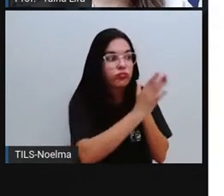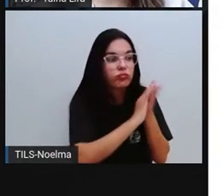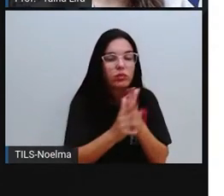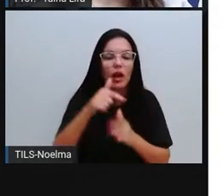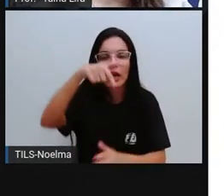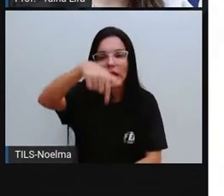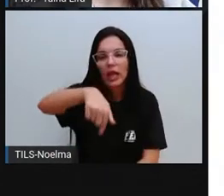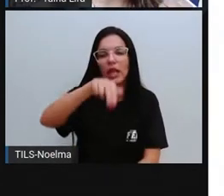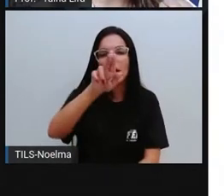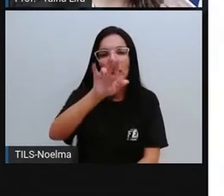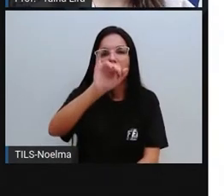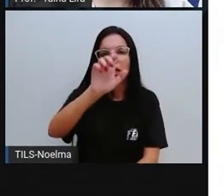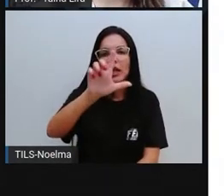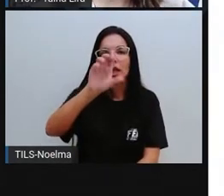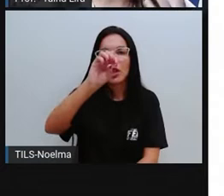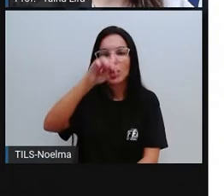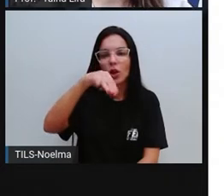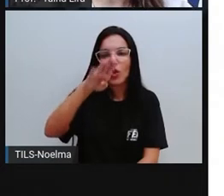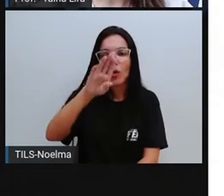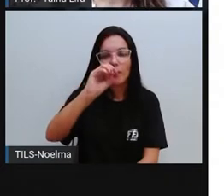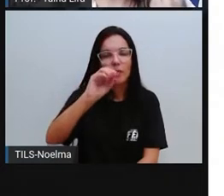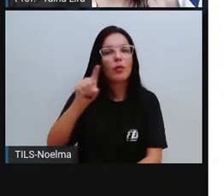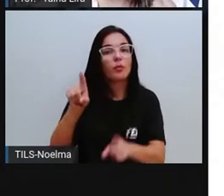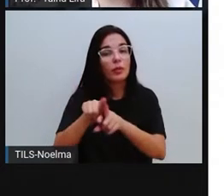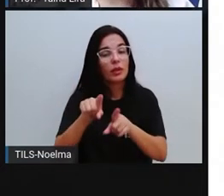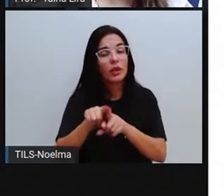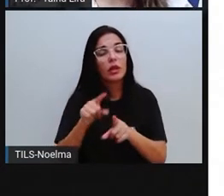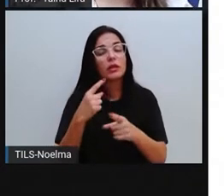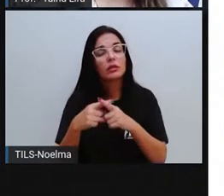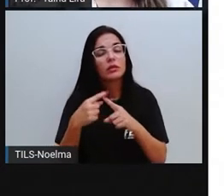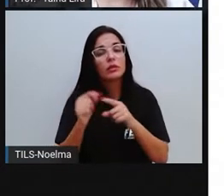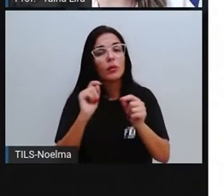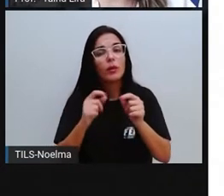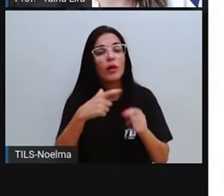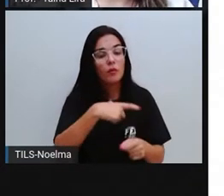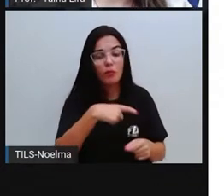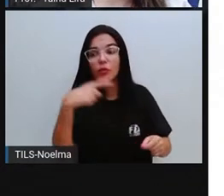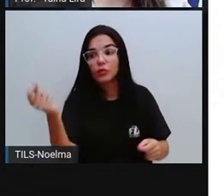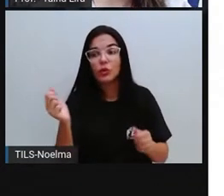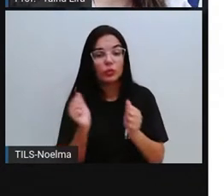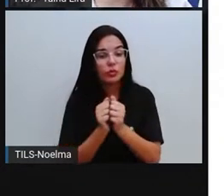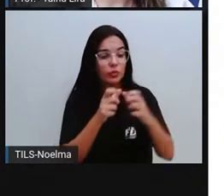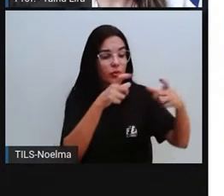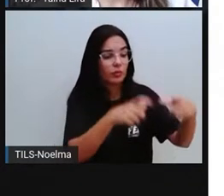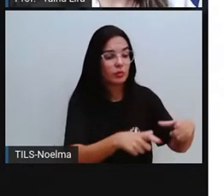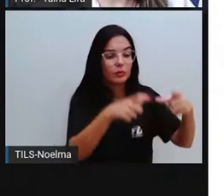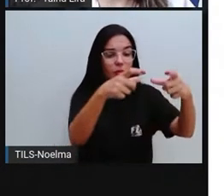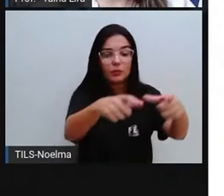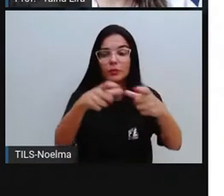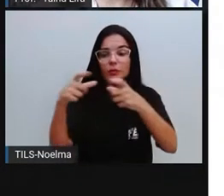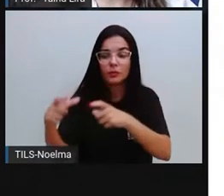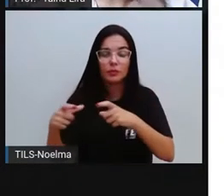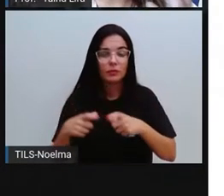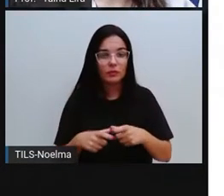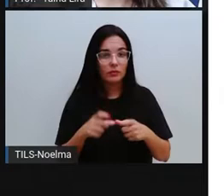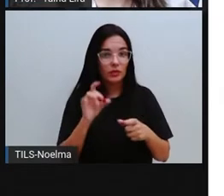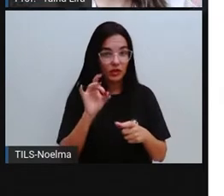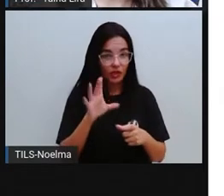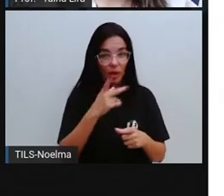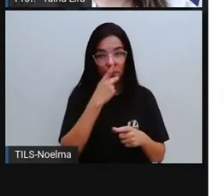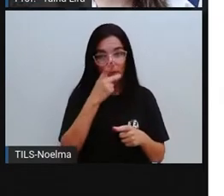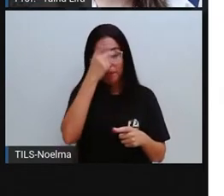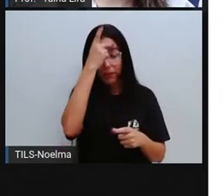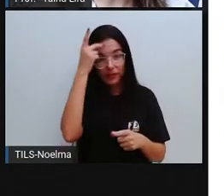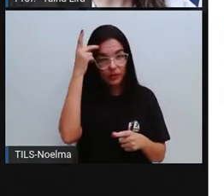quilombo, porque vários indígenas também fugiram para os quilombos. Então, os quilombos, eles não tinham